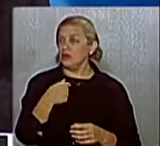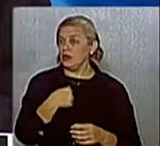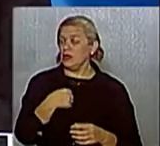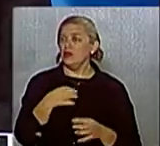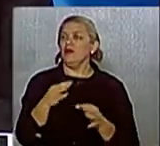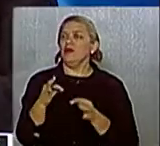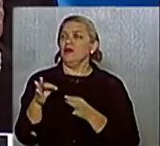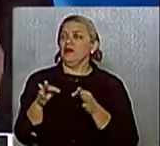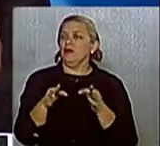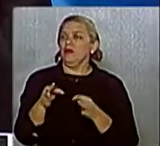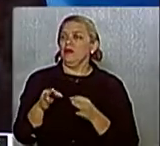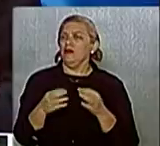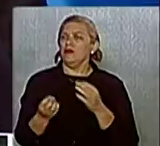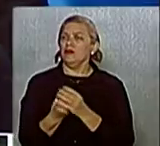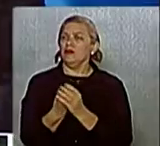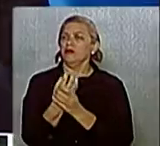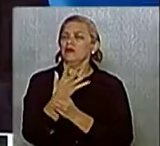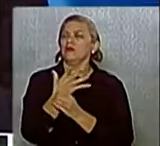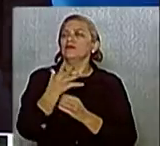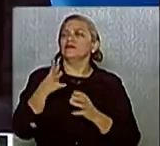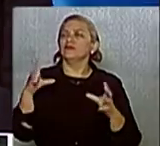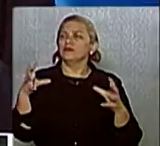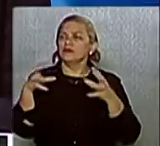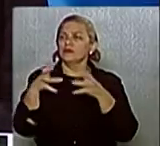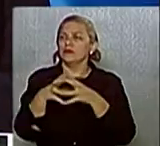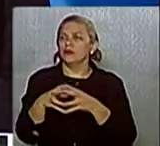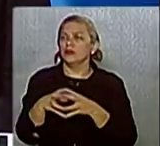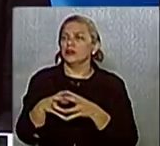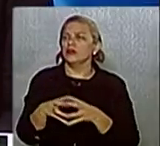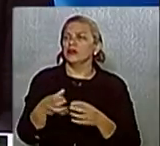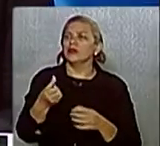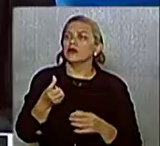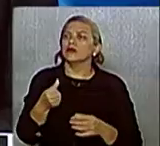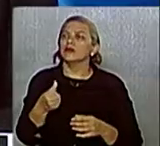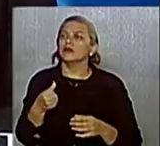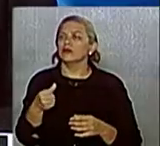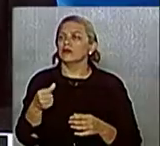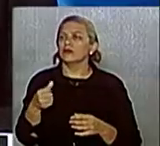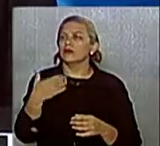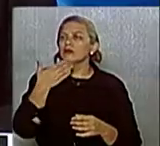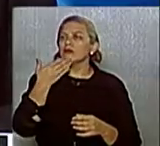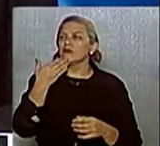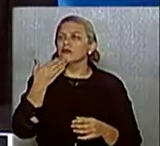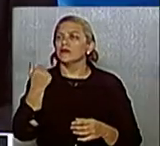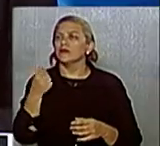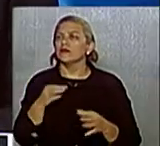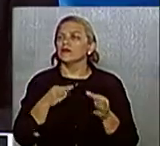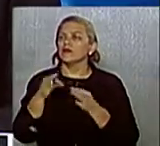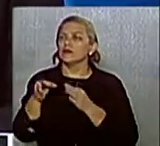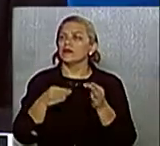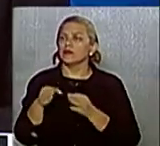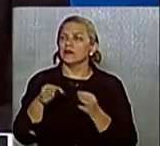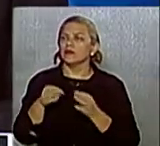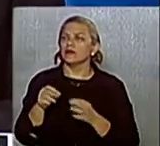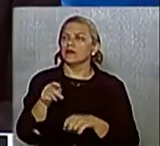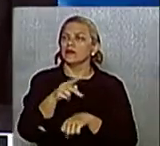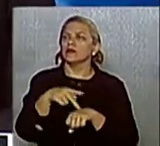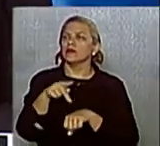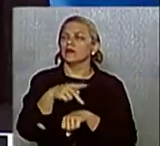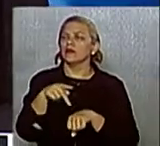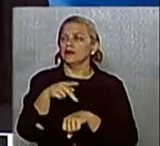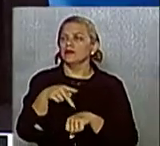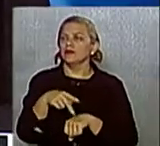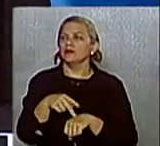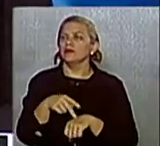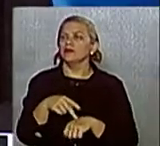tida pela ONU como um dos seis melhores programas sociais do país. E mais, fizemos uma parceria, falando em parceria,